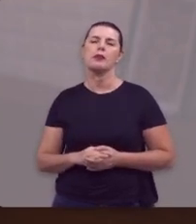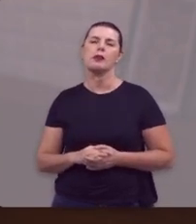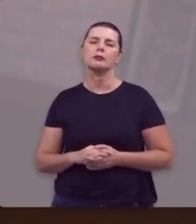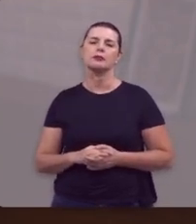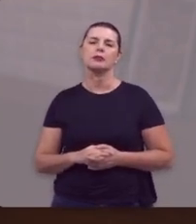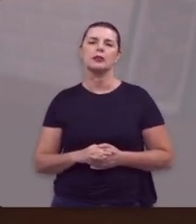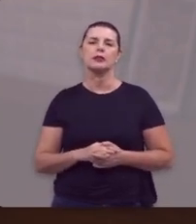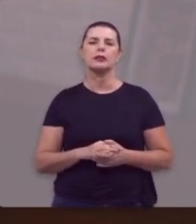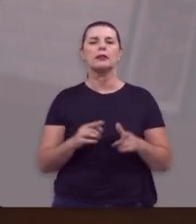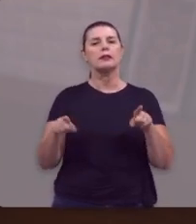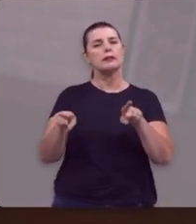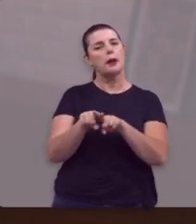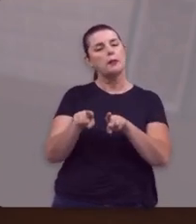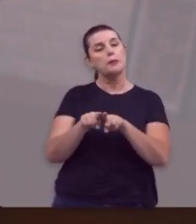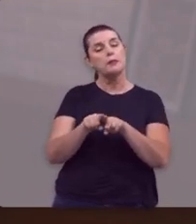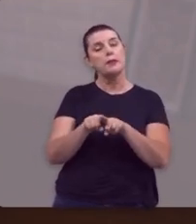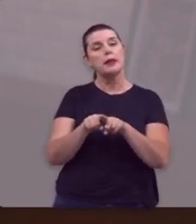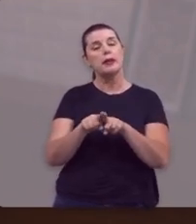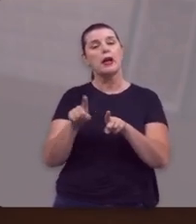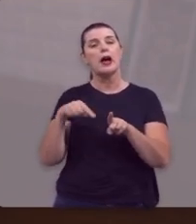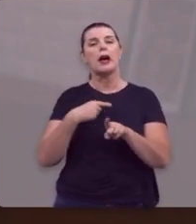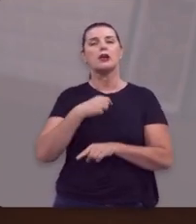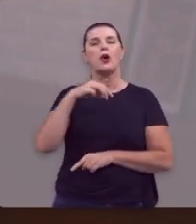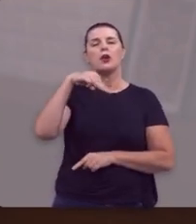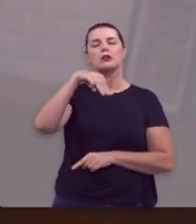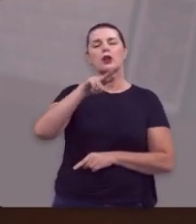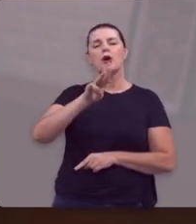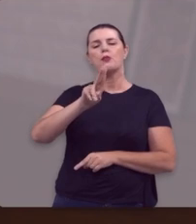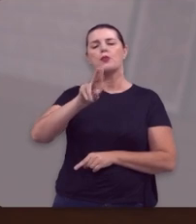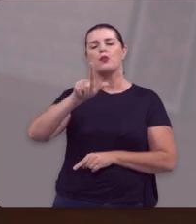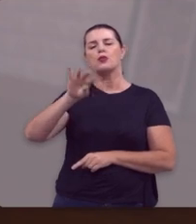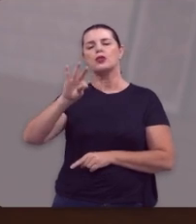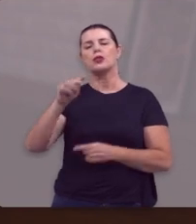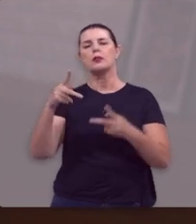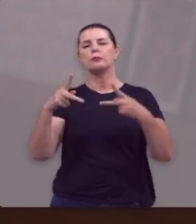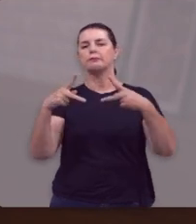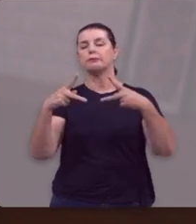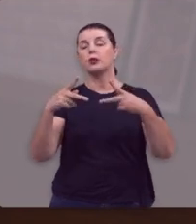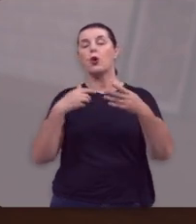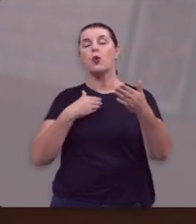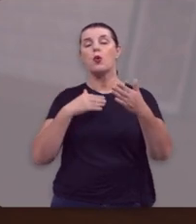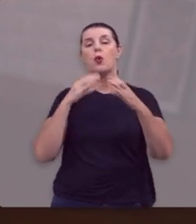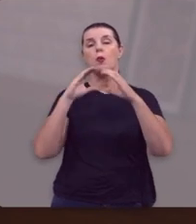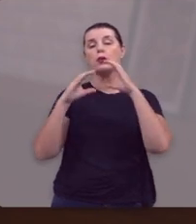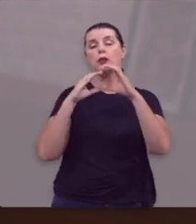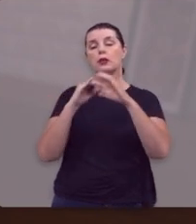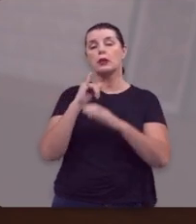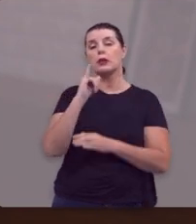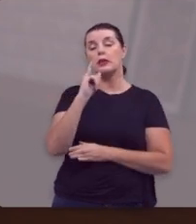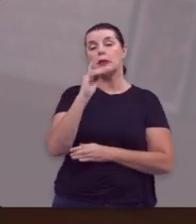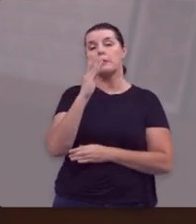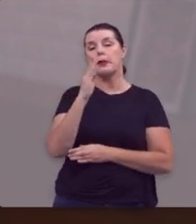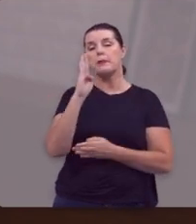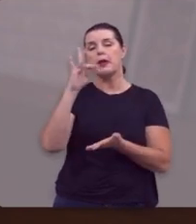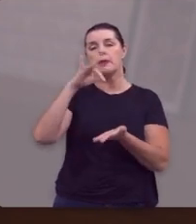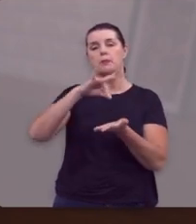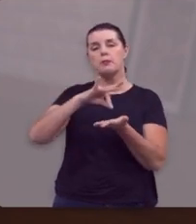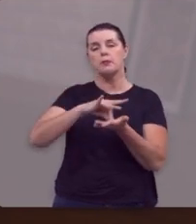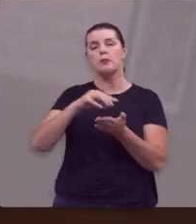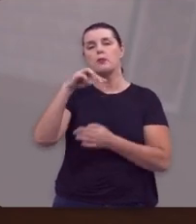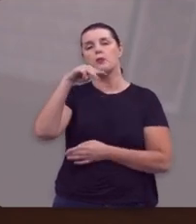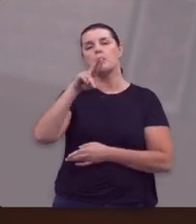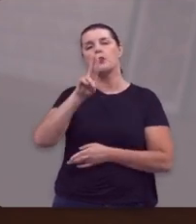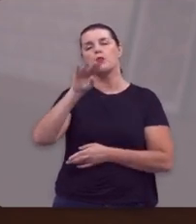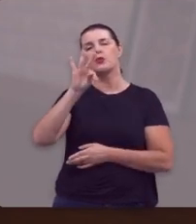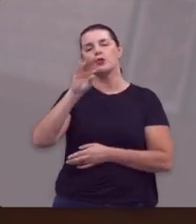da Igreja Presbiteriana do Brasil, youtube.com barra IPB oficial e também na nossa multiplataforma de